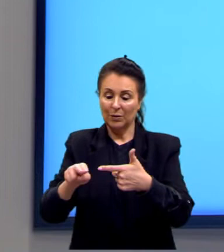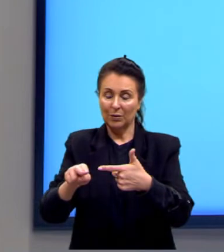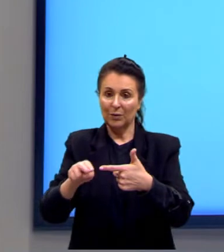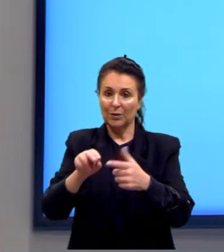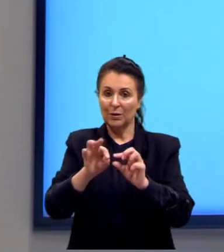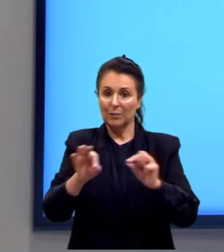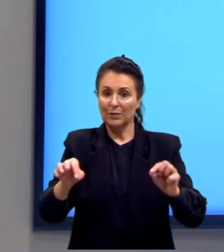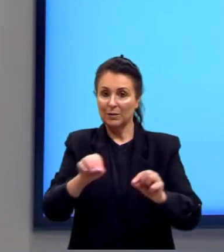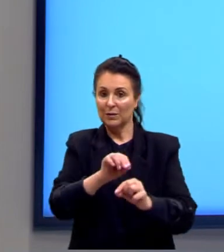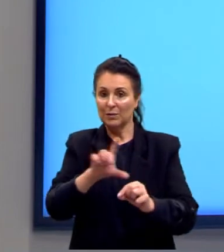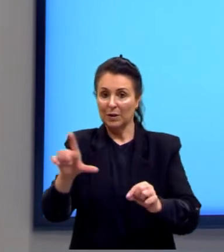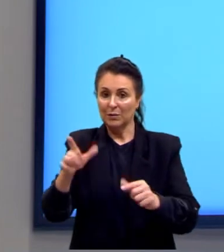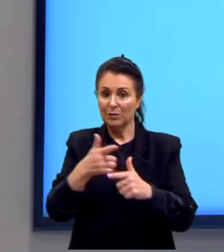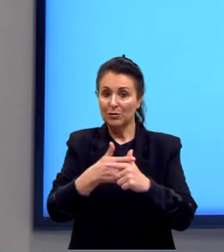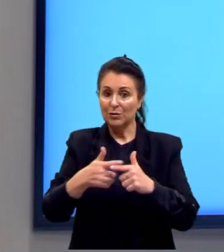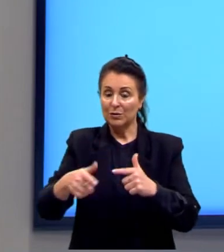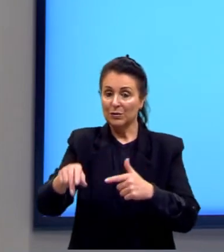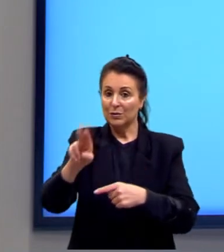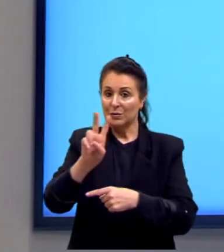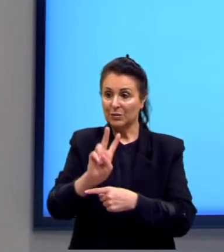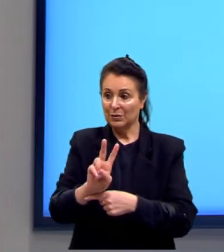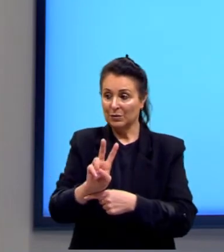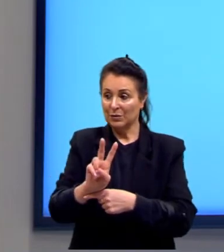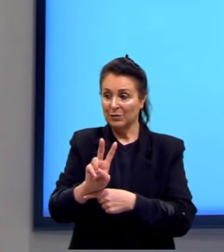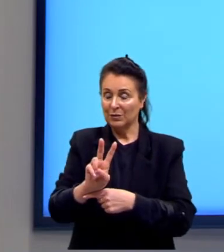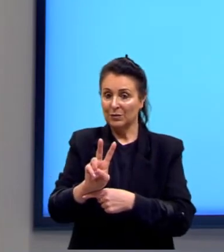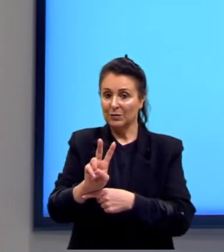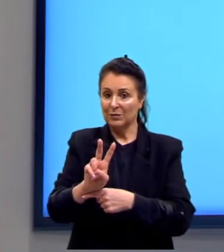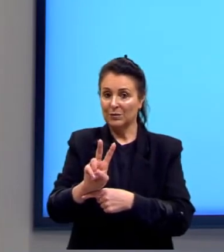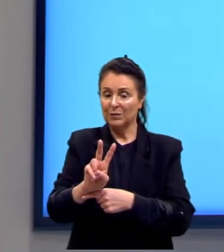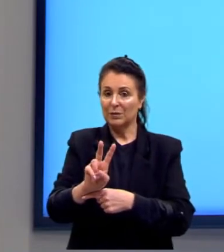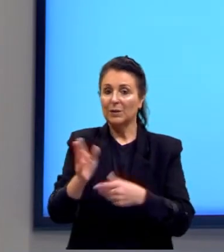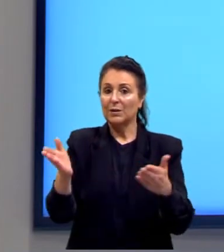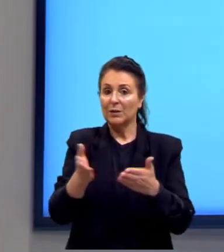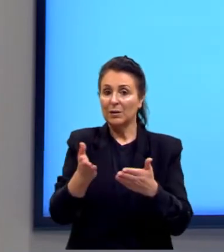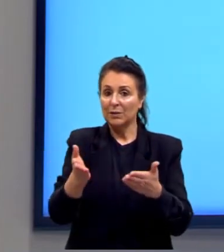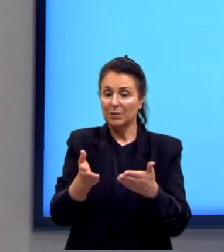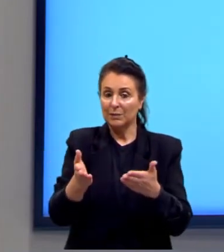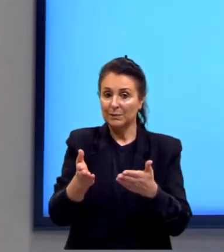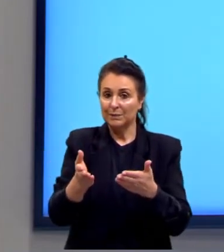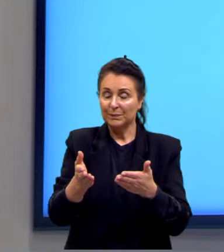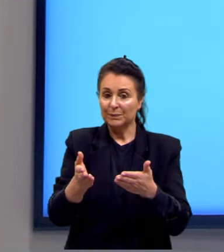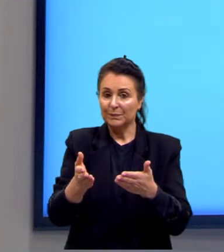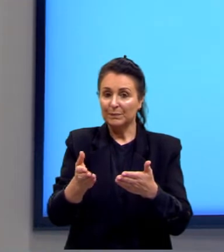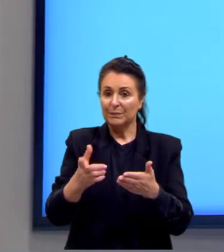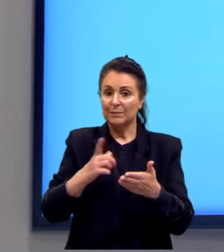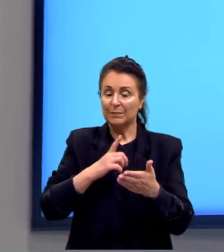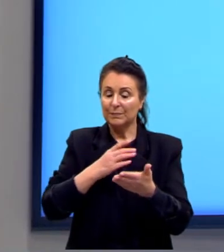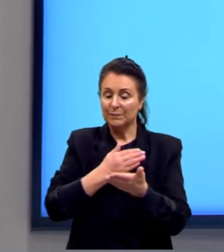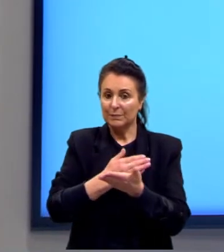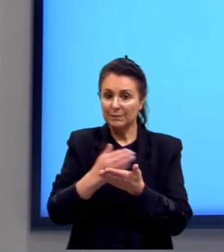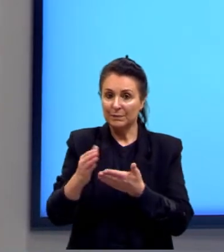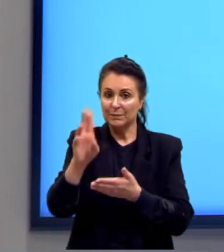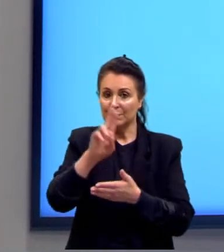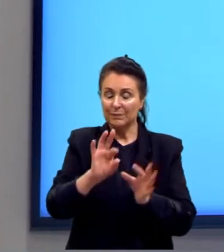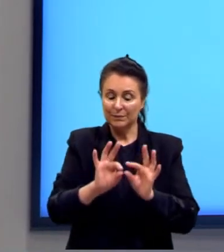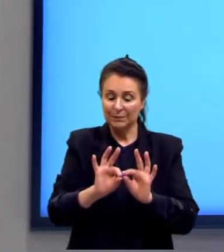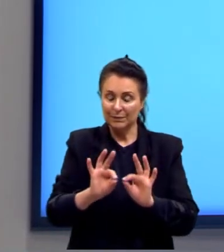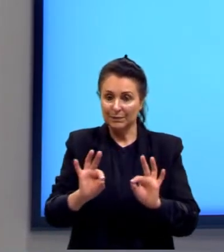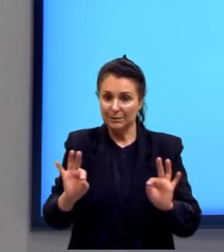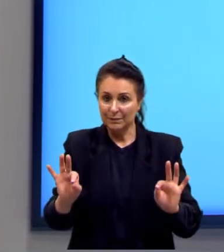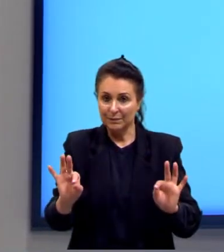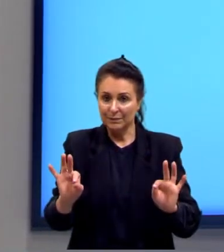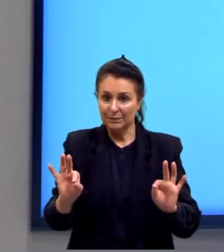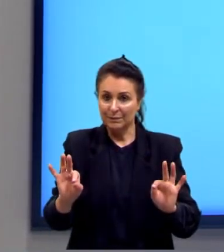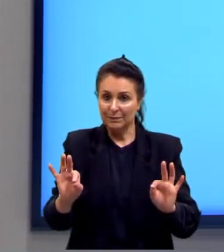dividido por 2. Nós vamos trabalhar, então, a partir destas medidas, tá? Eu